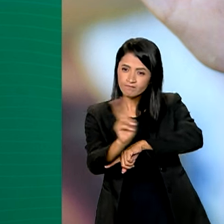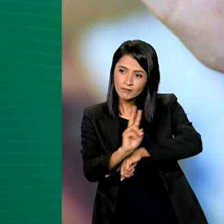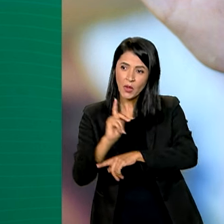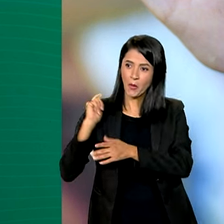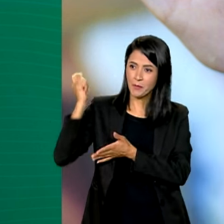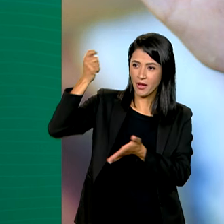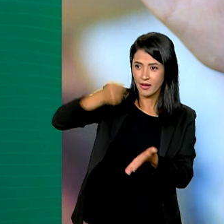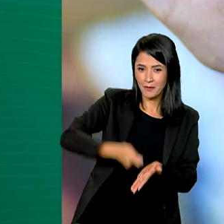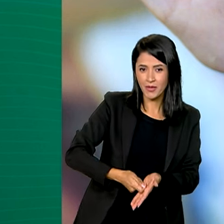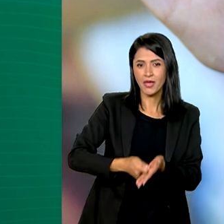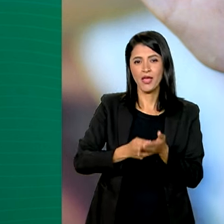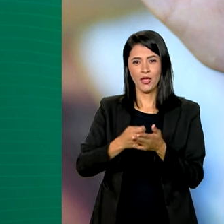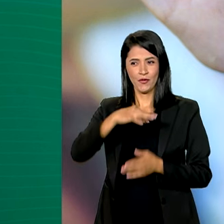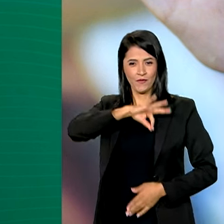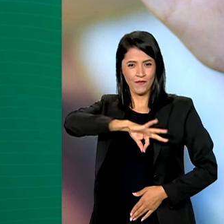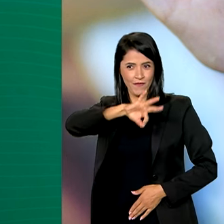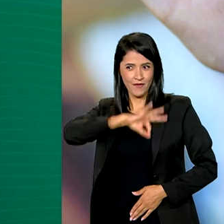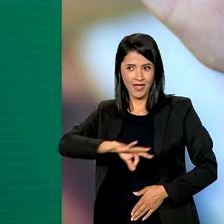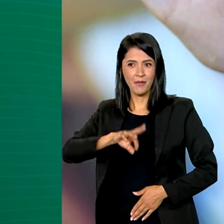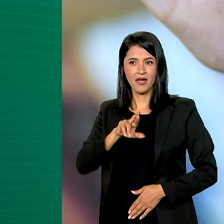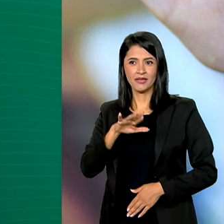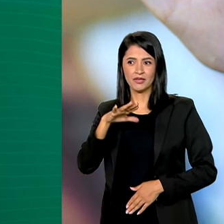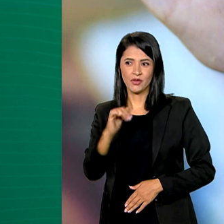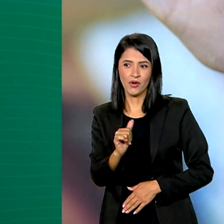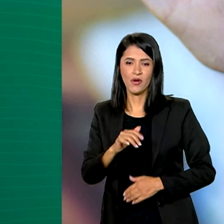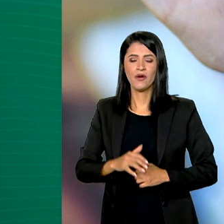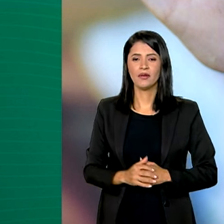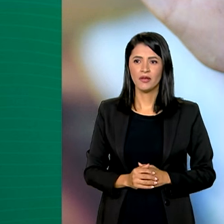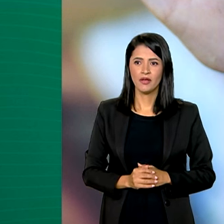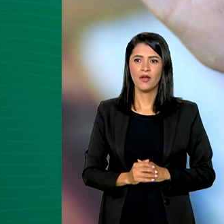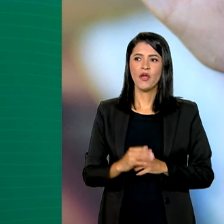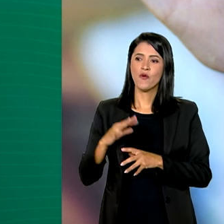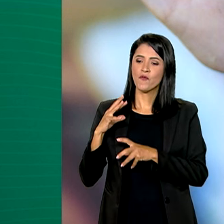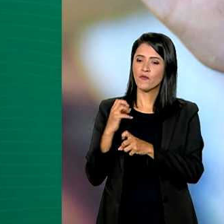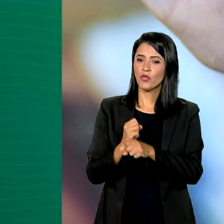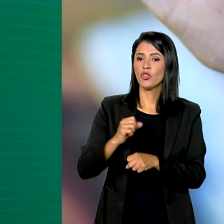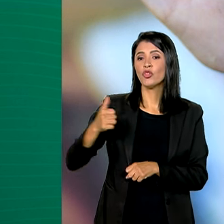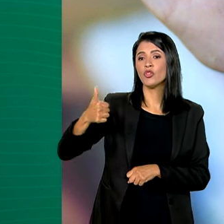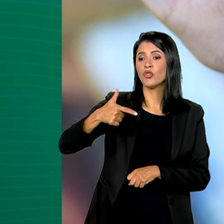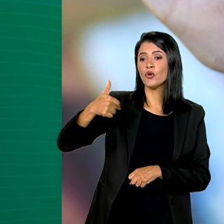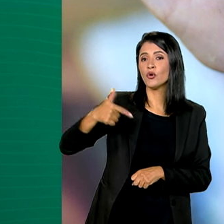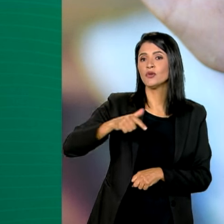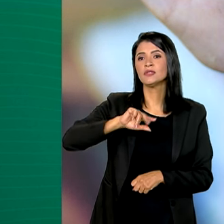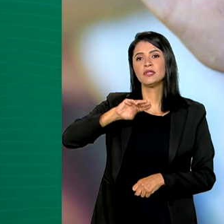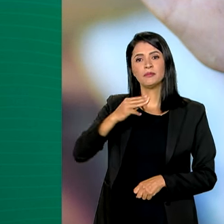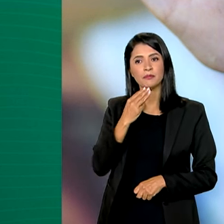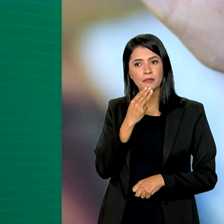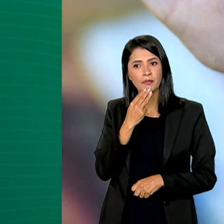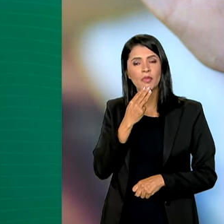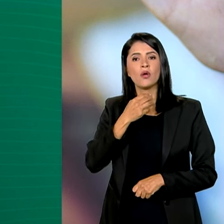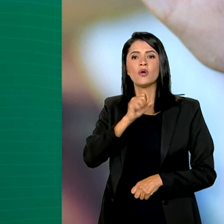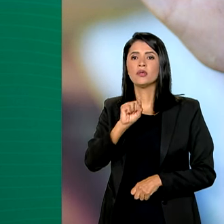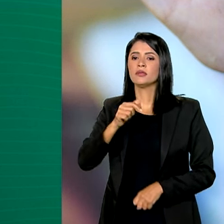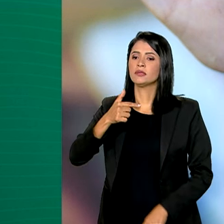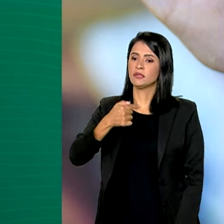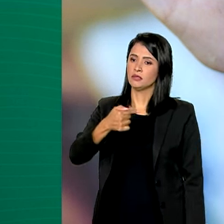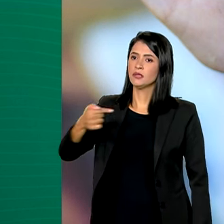pagamento de verbas recisórias no valor de R$ 12.877